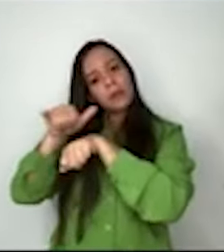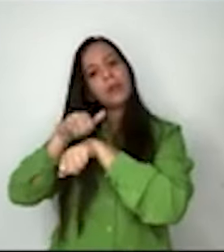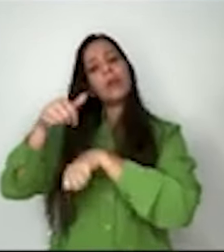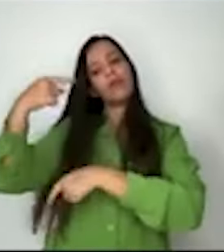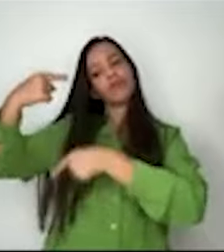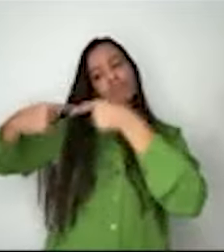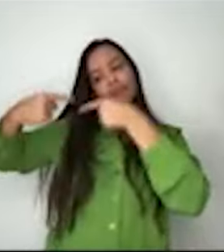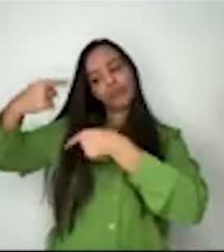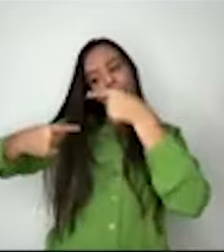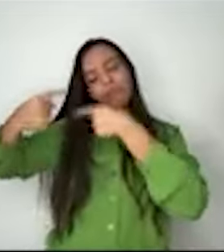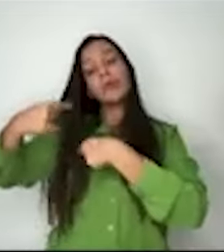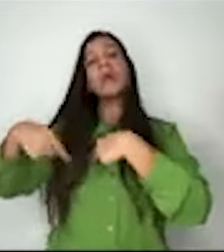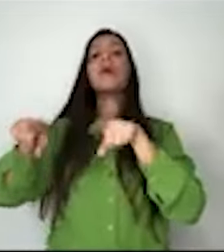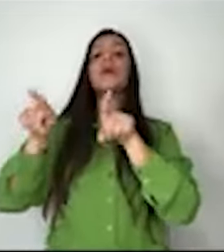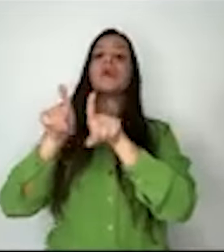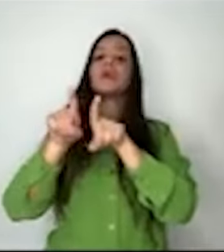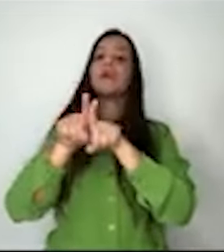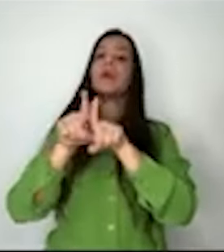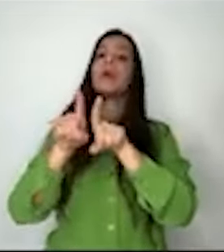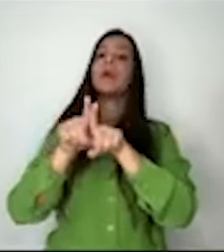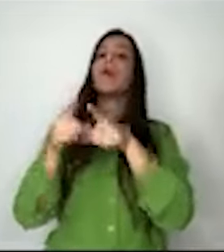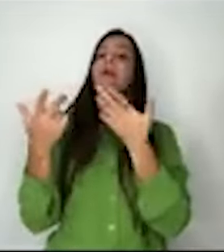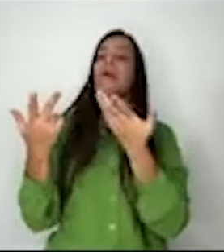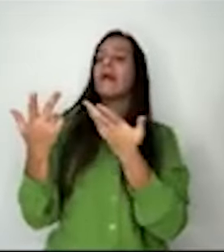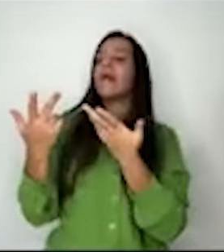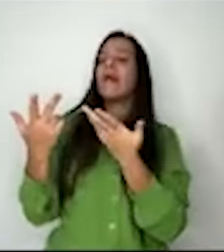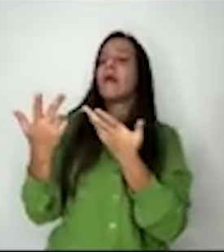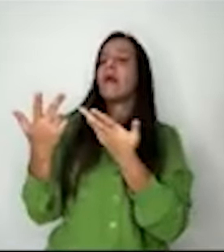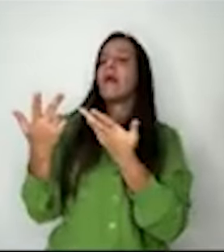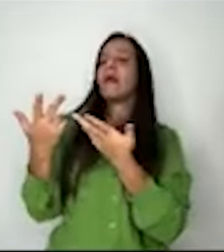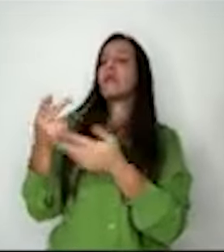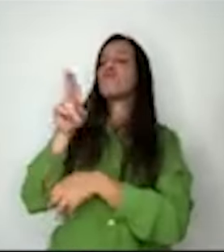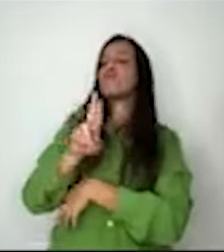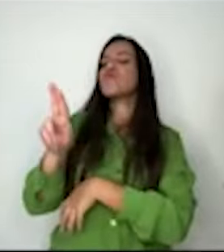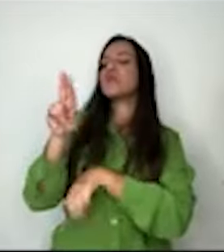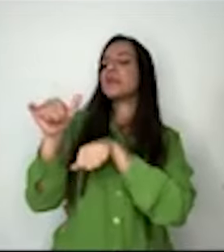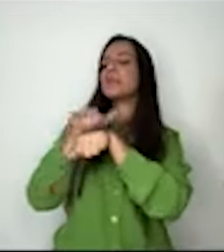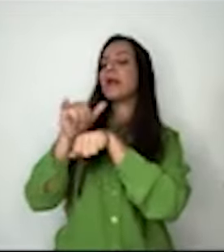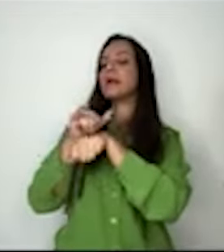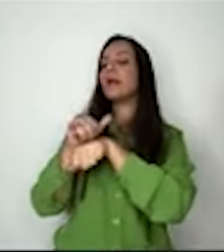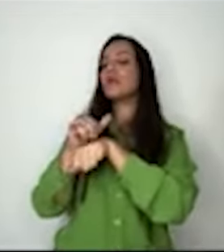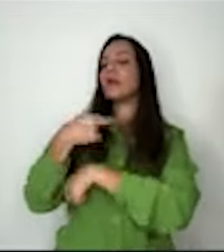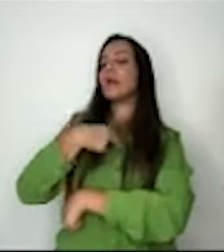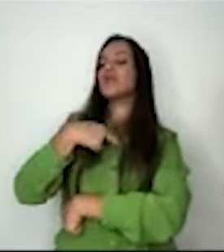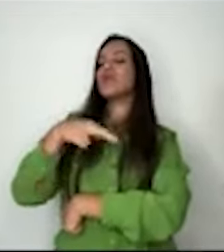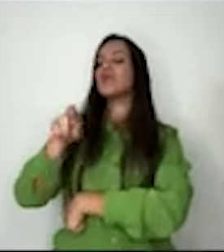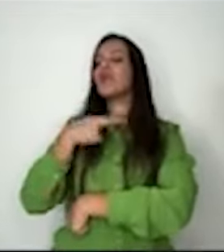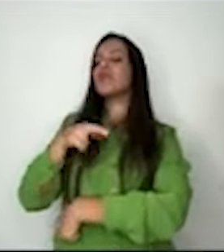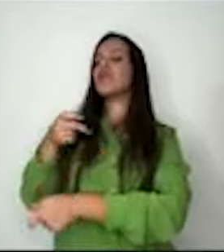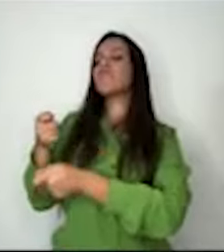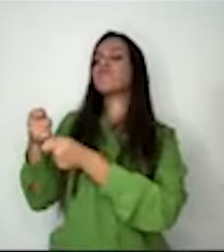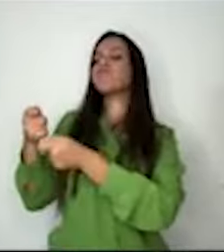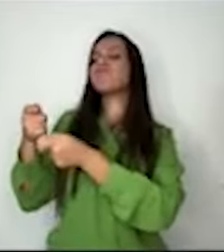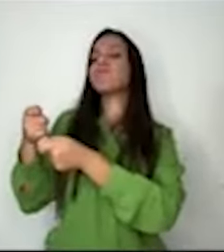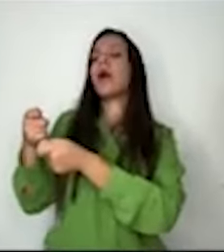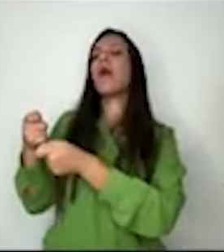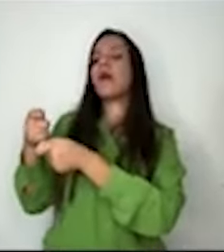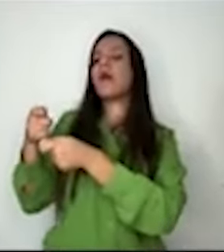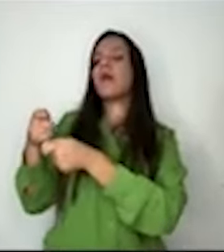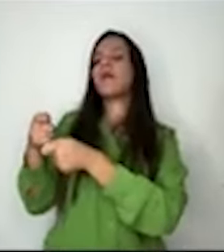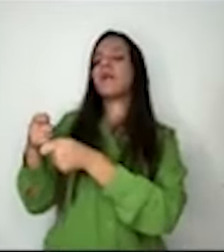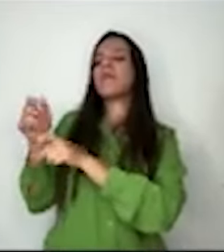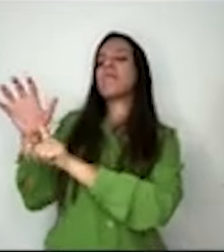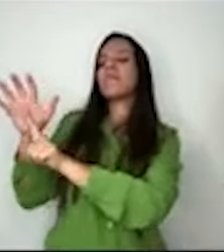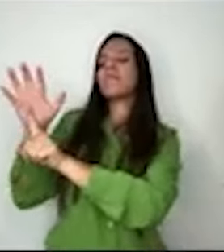do sentimento religioso com uso abusivo em matéria política. E, ainda assim, no Brasil nós conseguimos